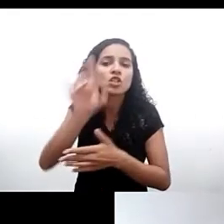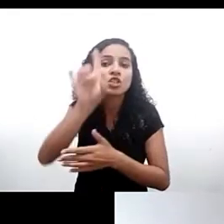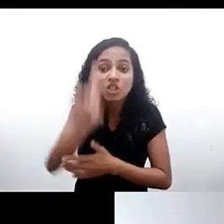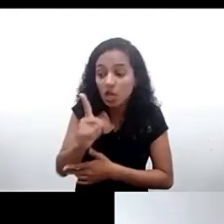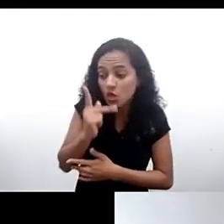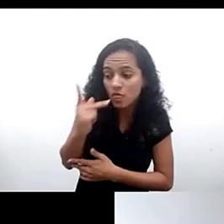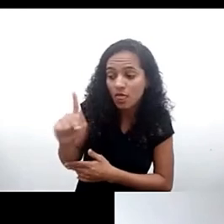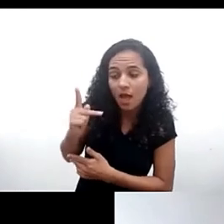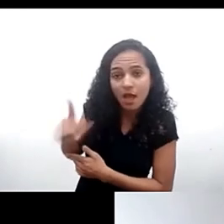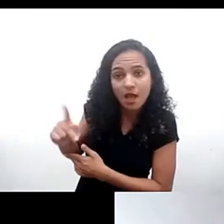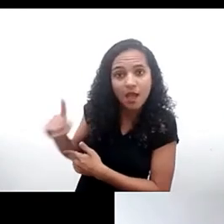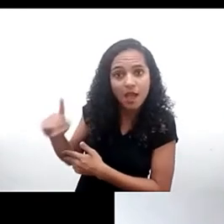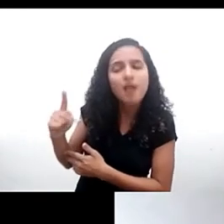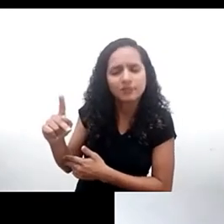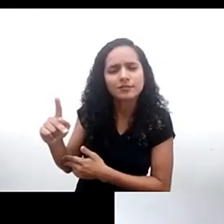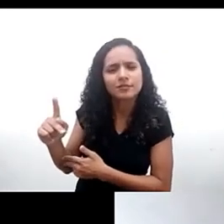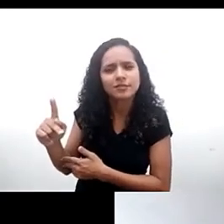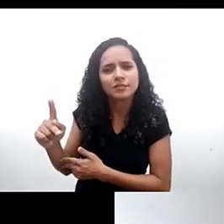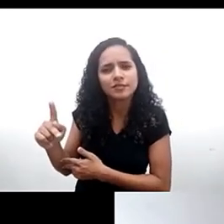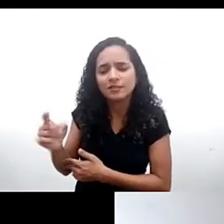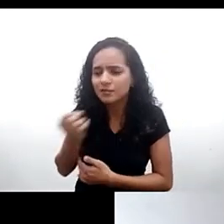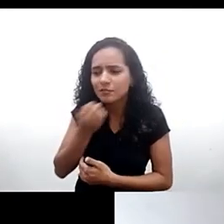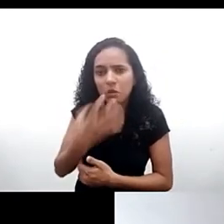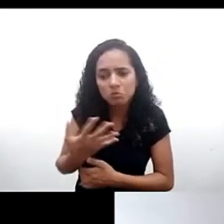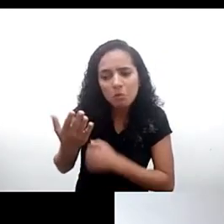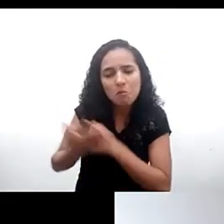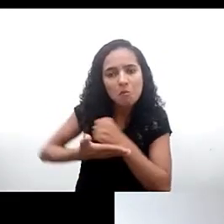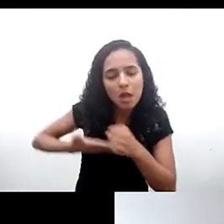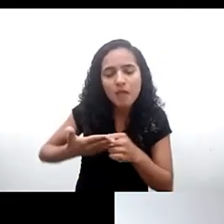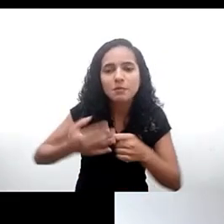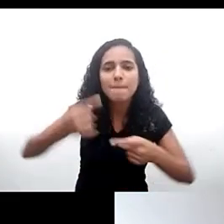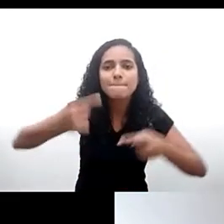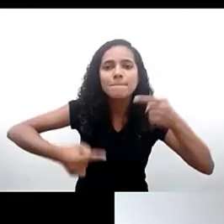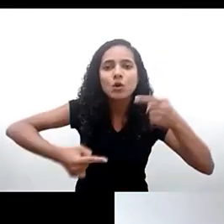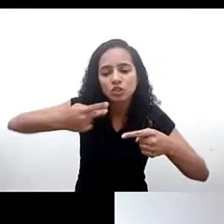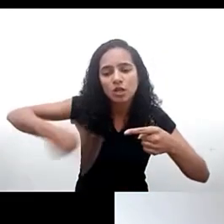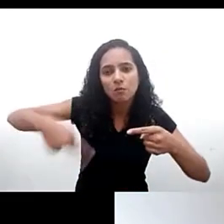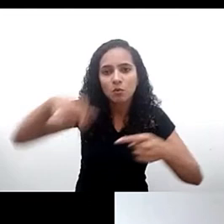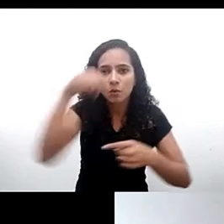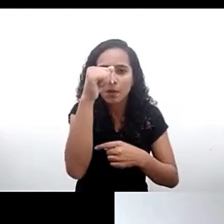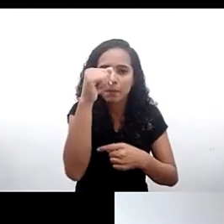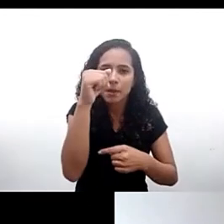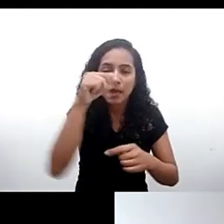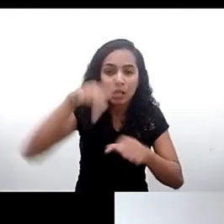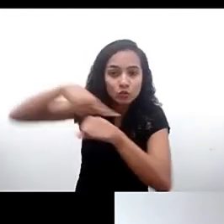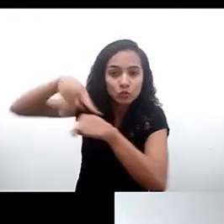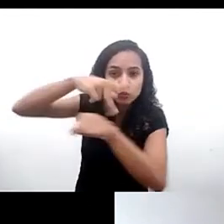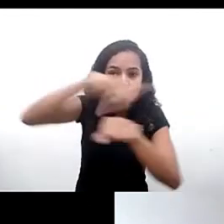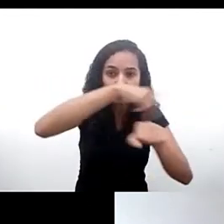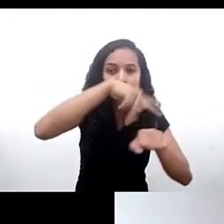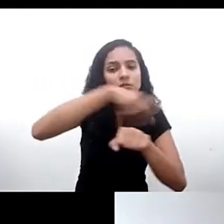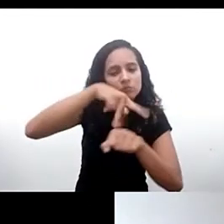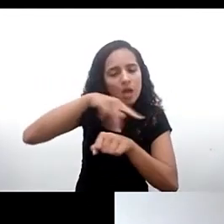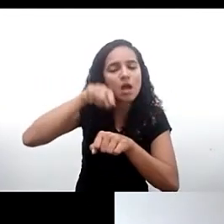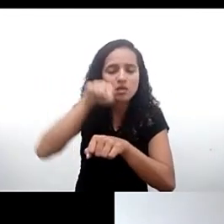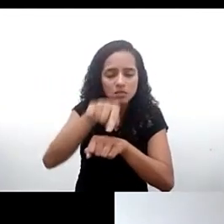delas eu acho que isso dá a base para que as políticas públicas nacionais e regionais também se centrem em todas as